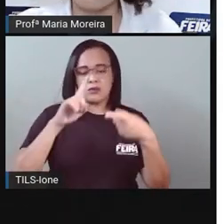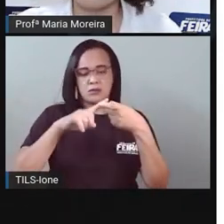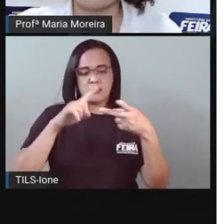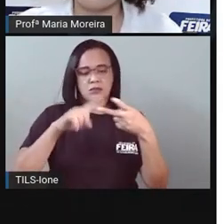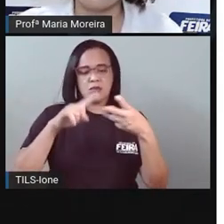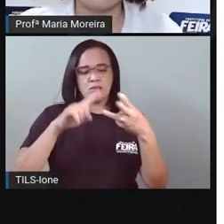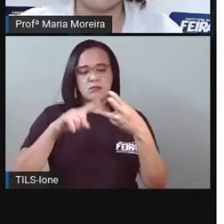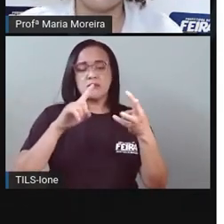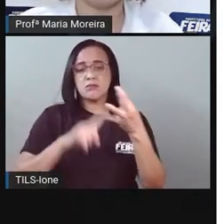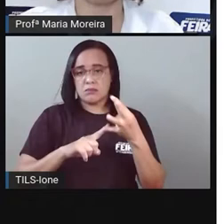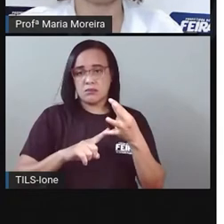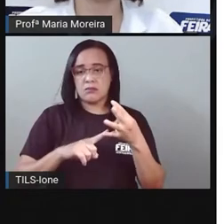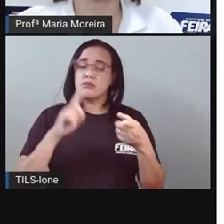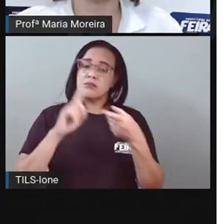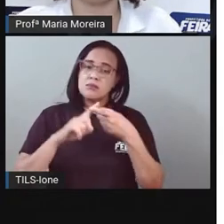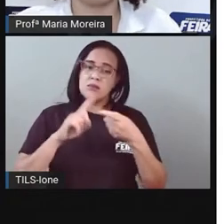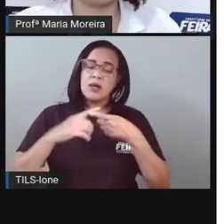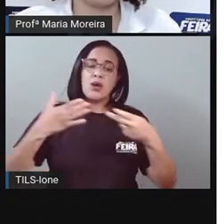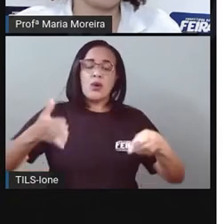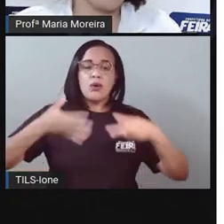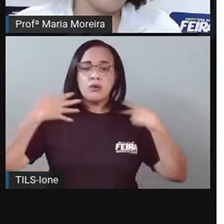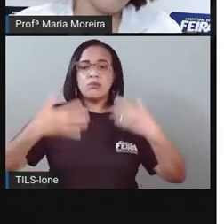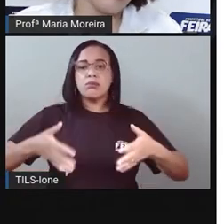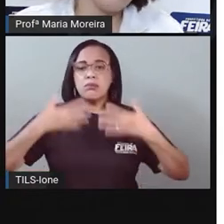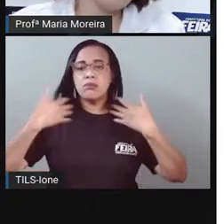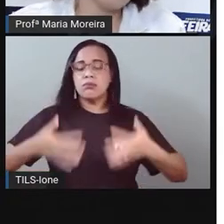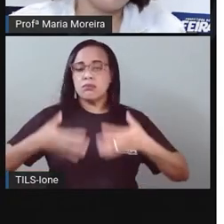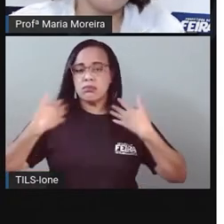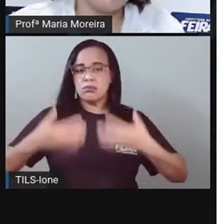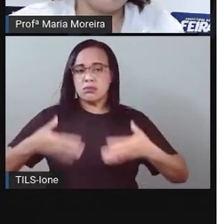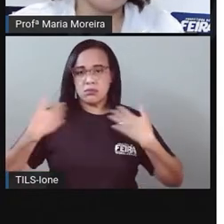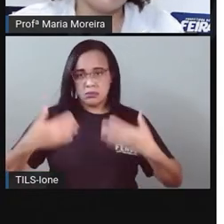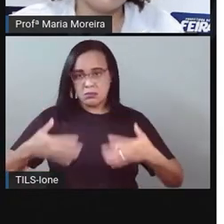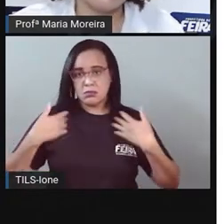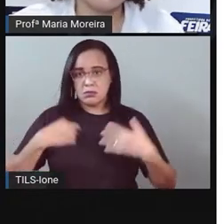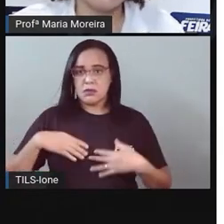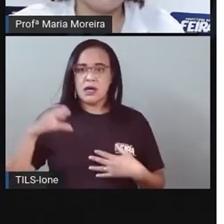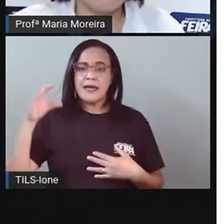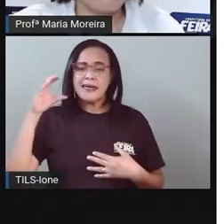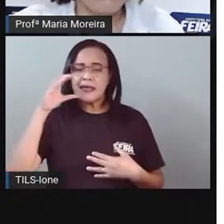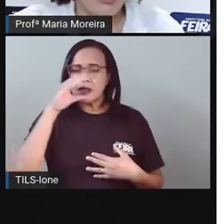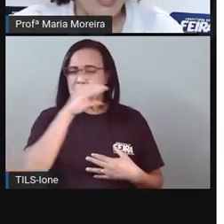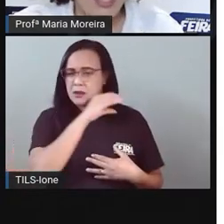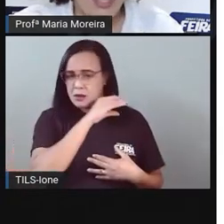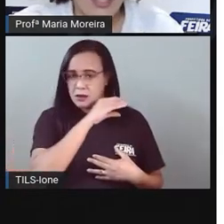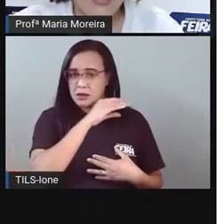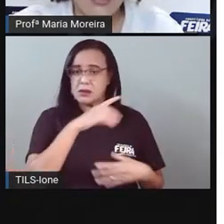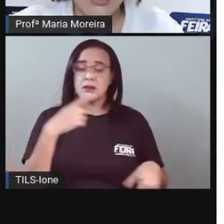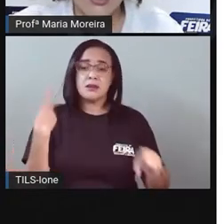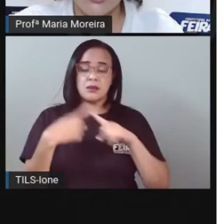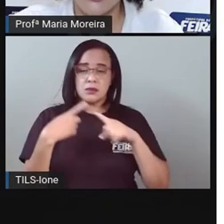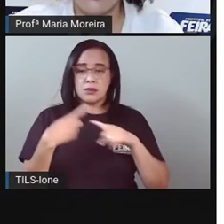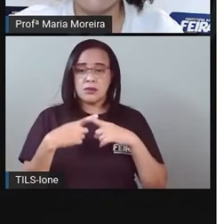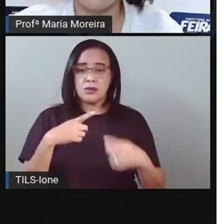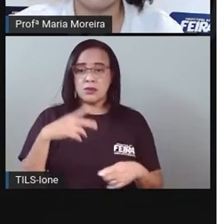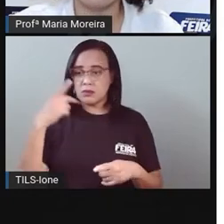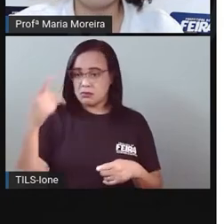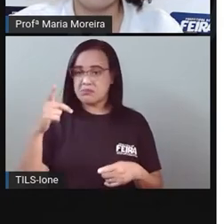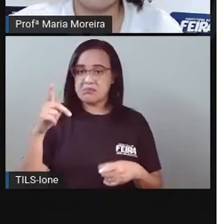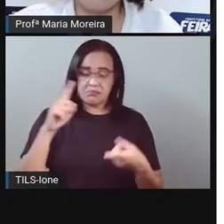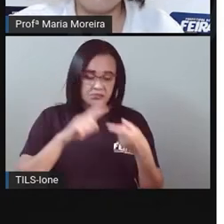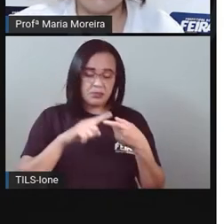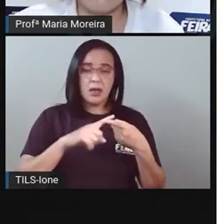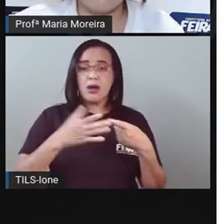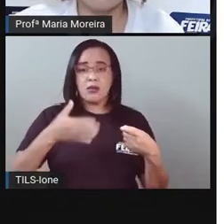estação bastante quente E aí É no verão que acontecem as trovoadas Lá